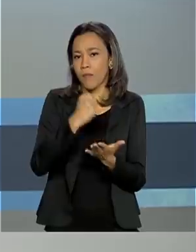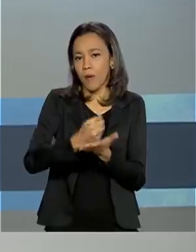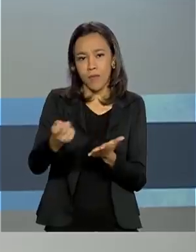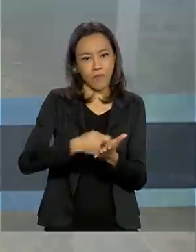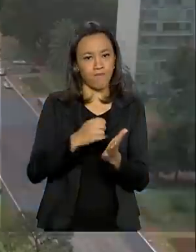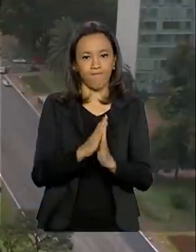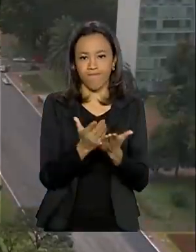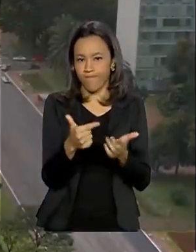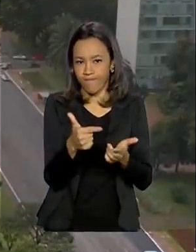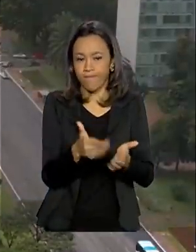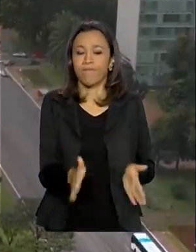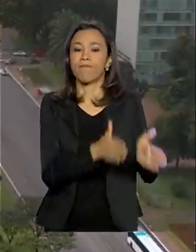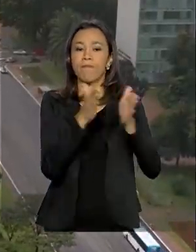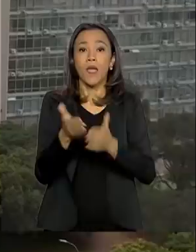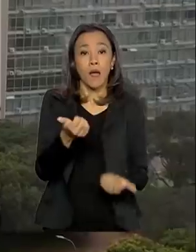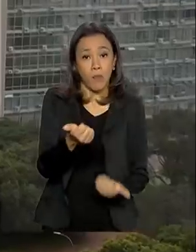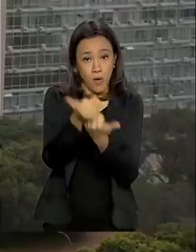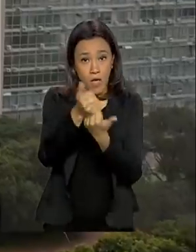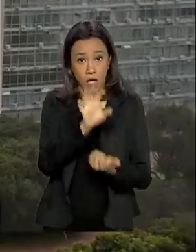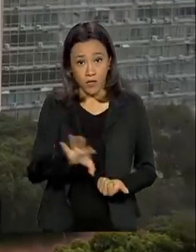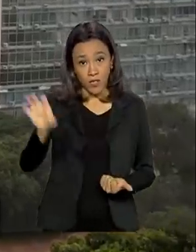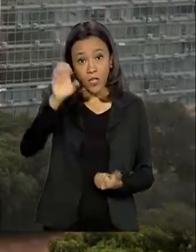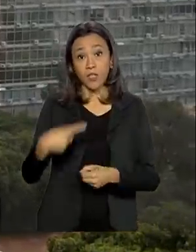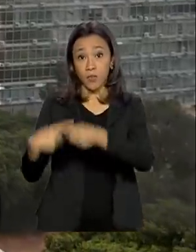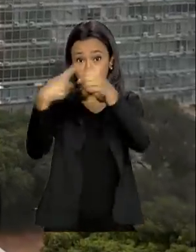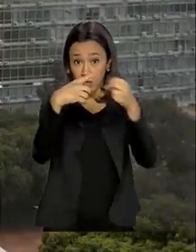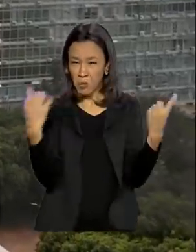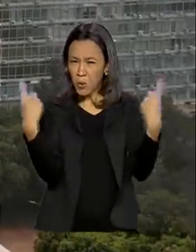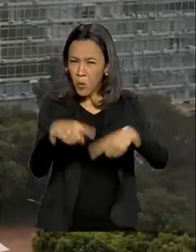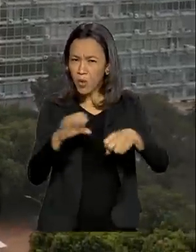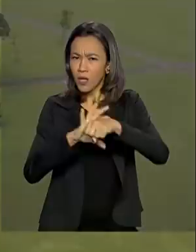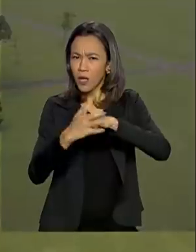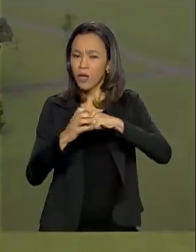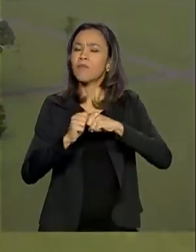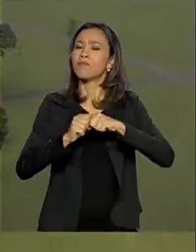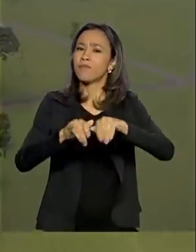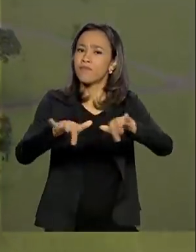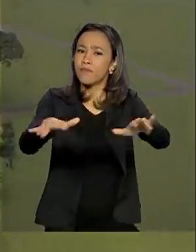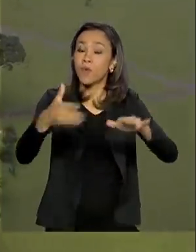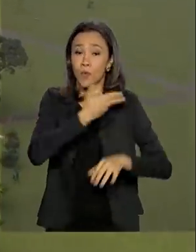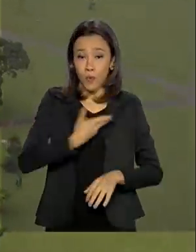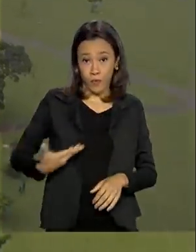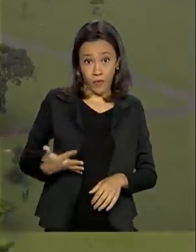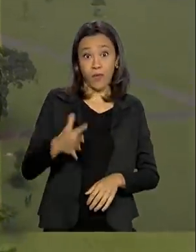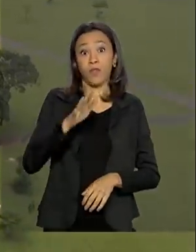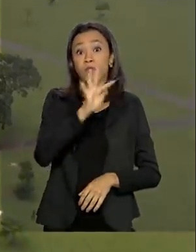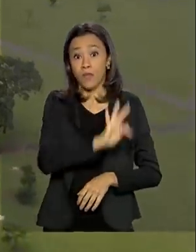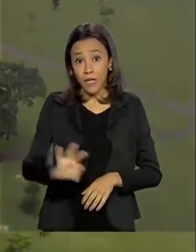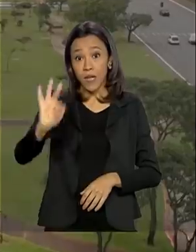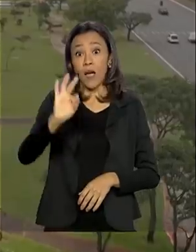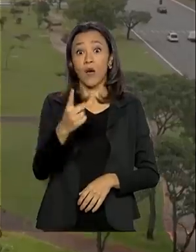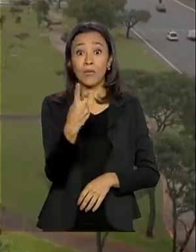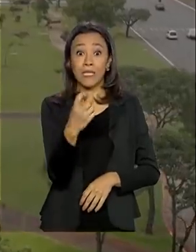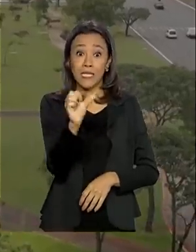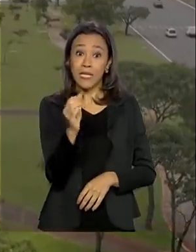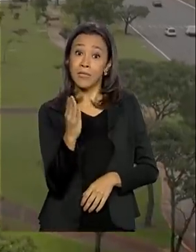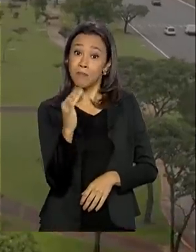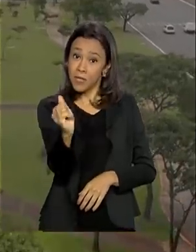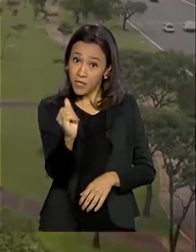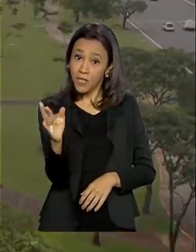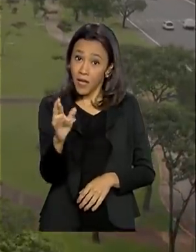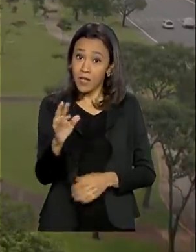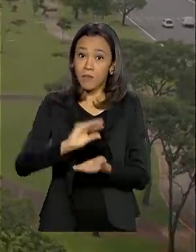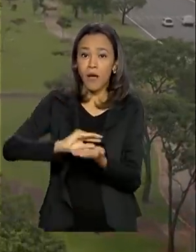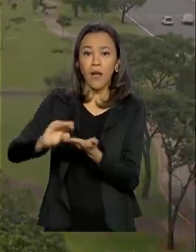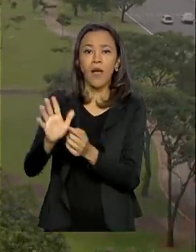E para ajudar estados e municípios no combate ao coronavírus, o governo federal destina 16 bilhões de reais aos